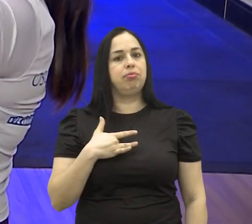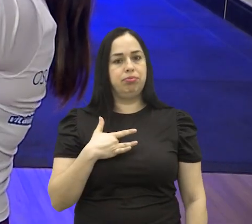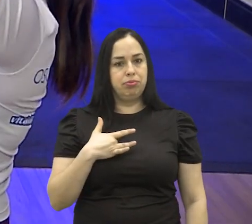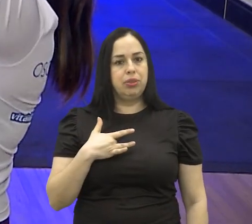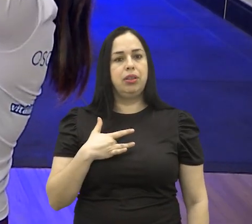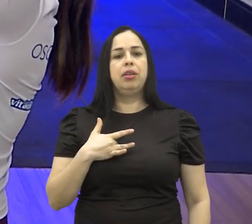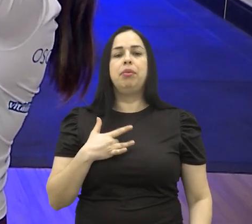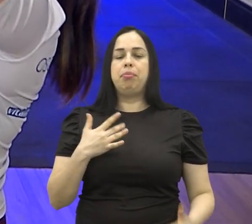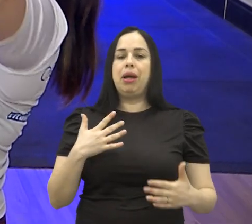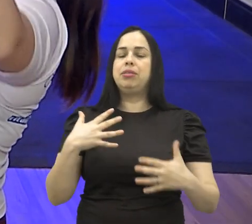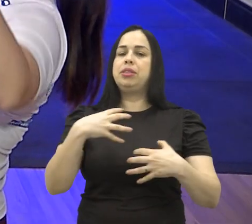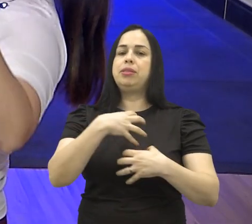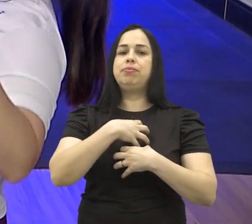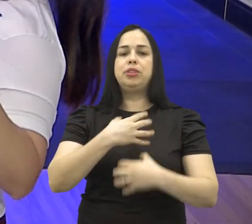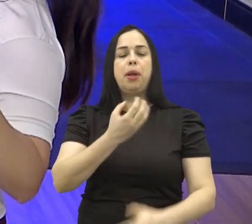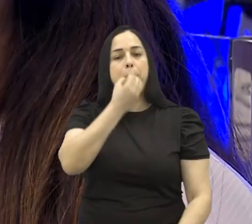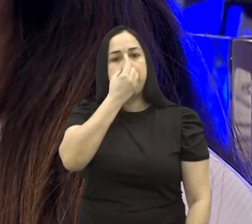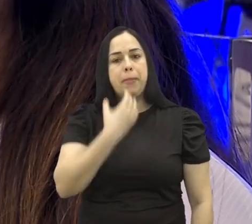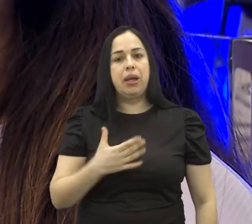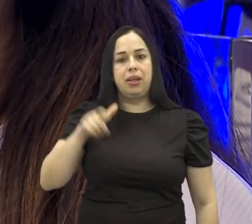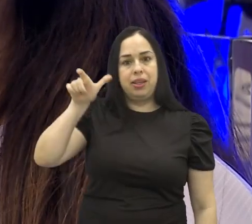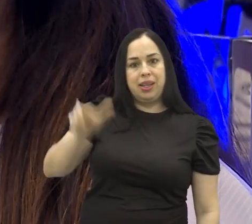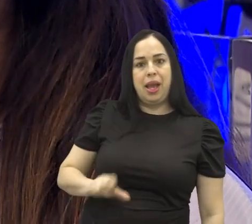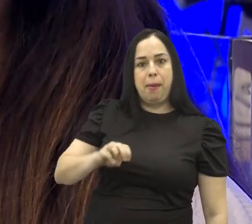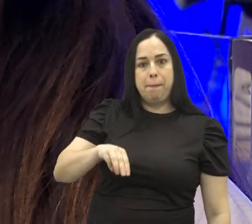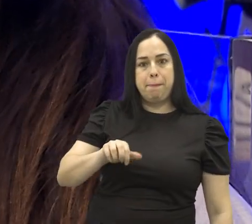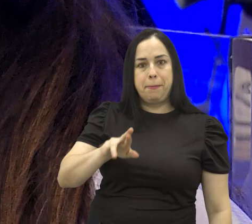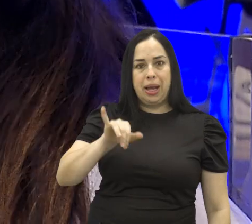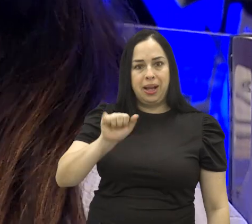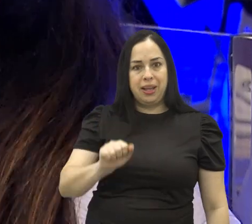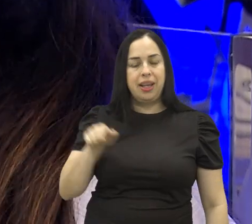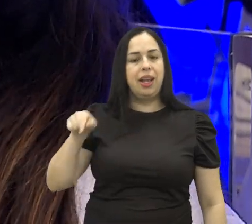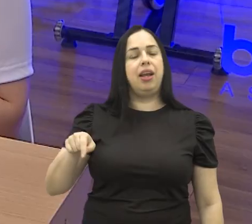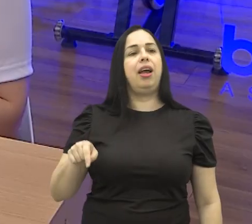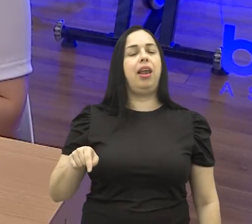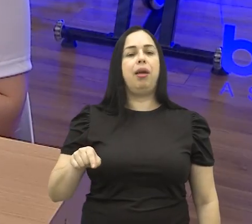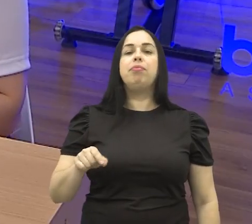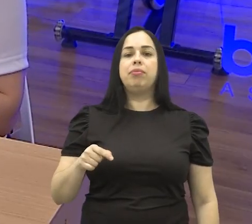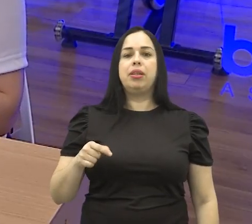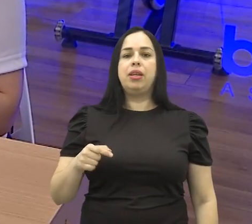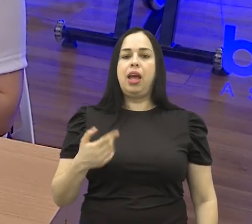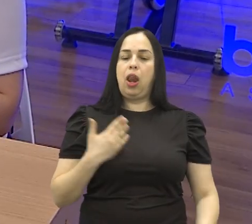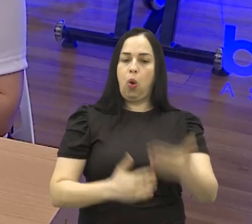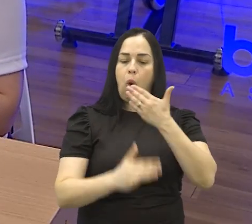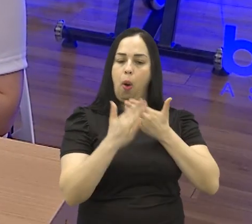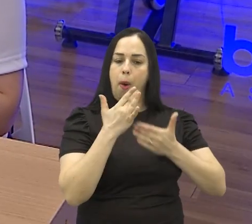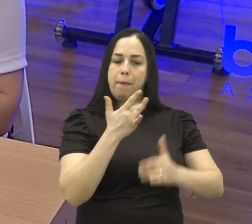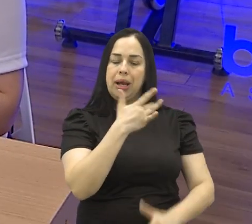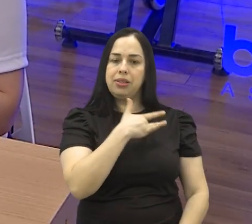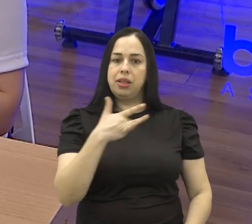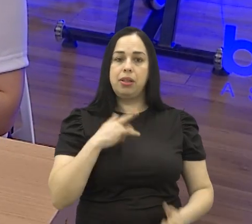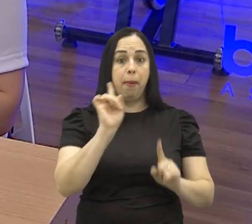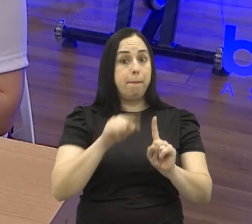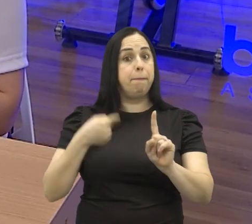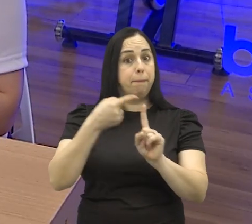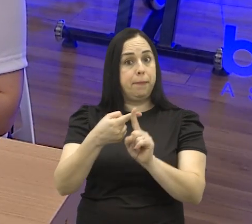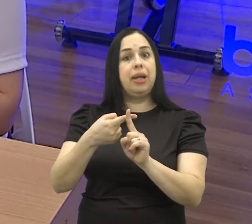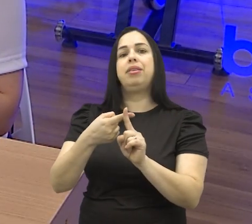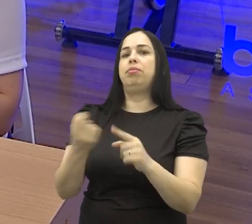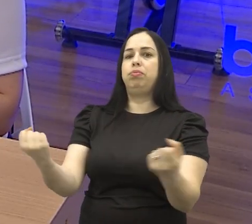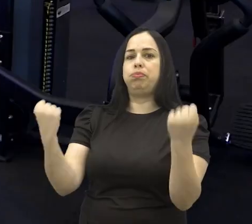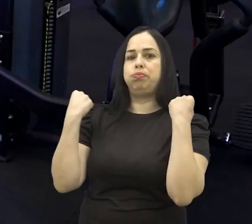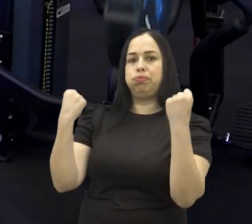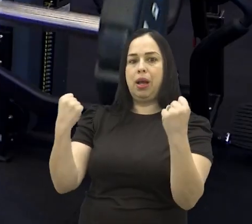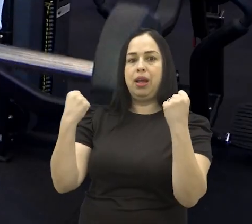aliada na jornada em busca do bem-estar. E a Maria Laura é um exemplo. Soube priorizar uma dieta saudável com atividades